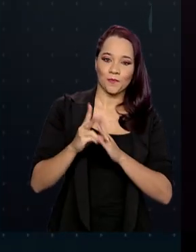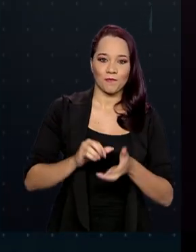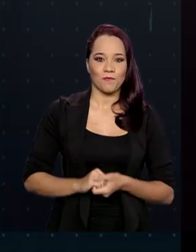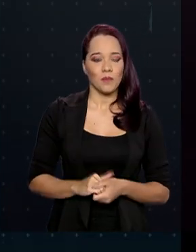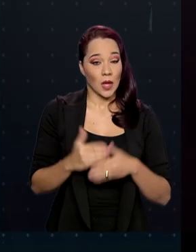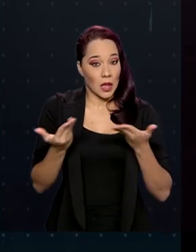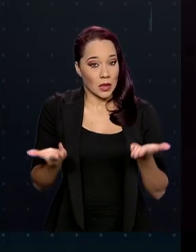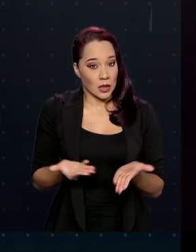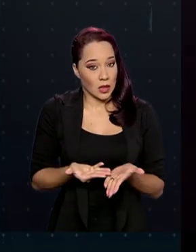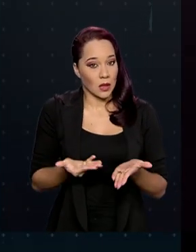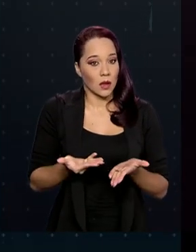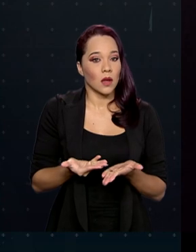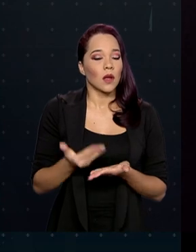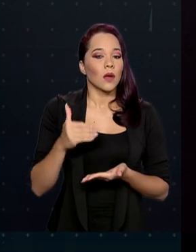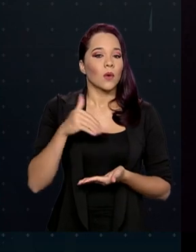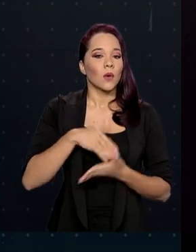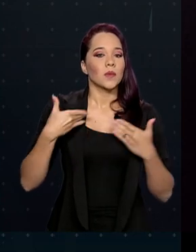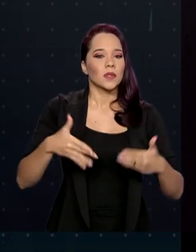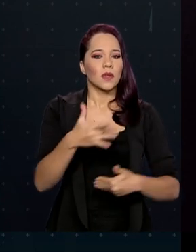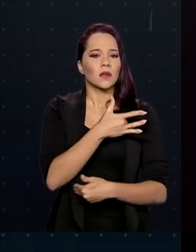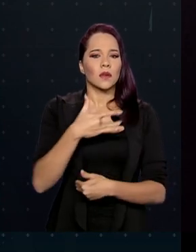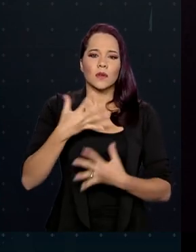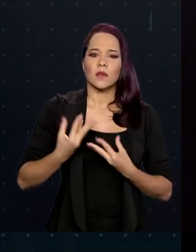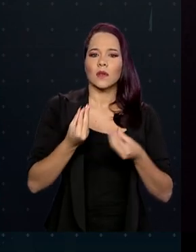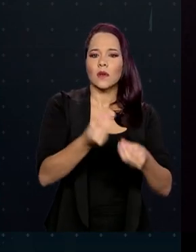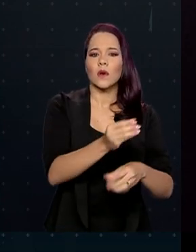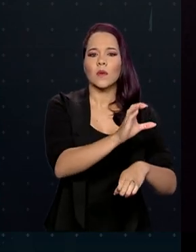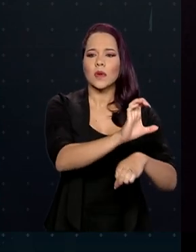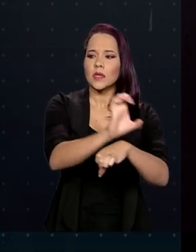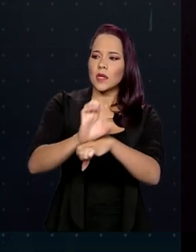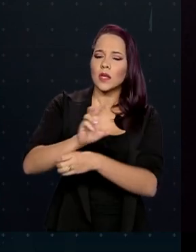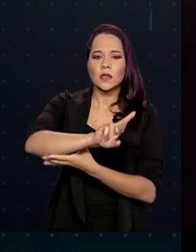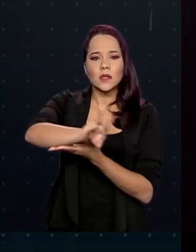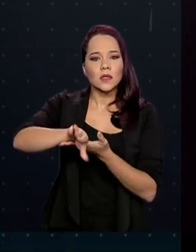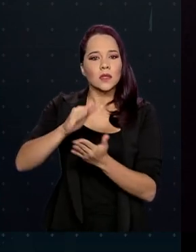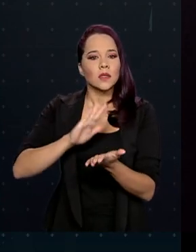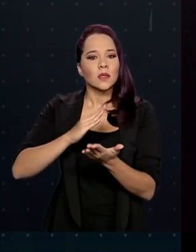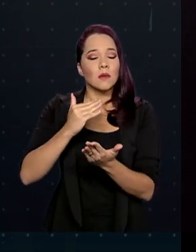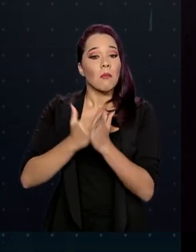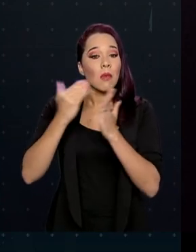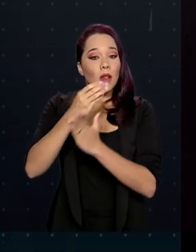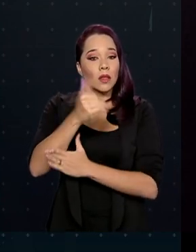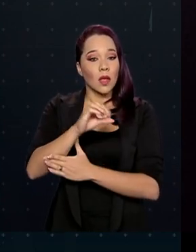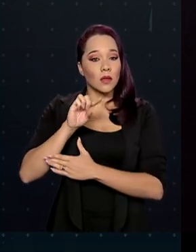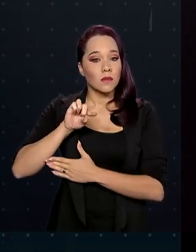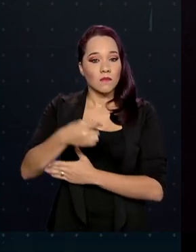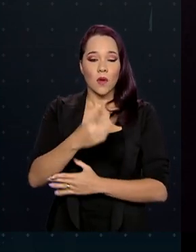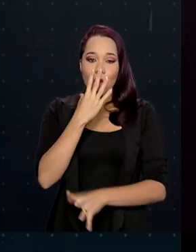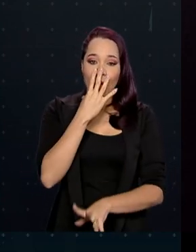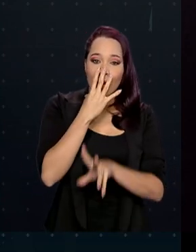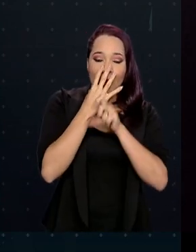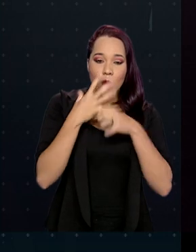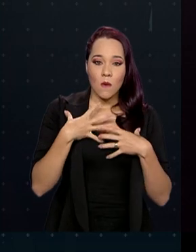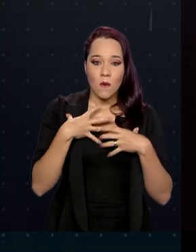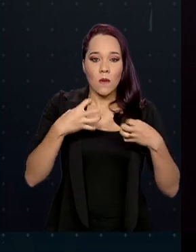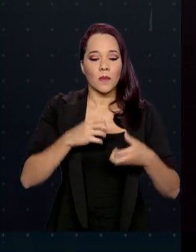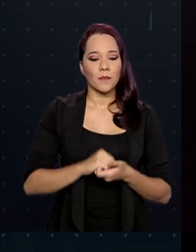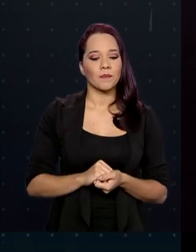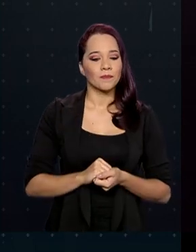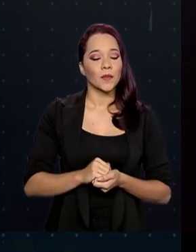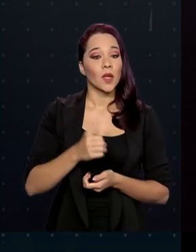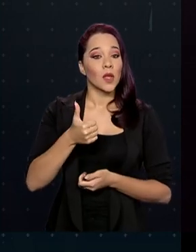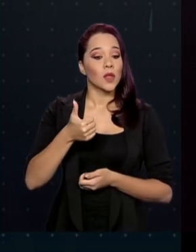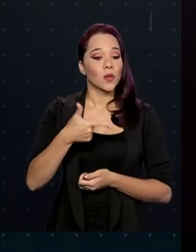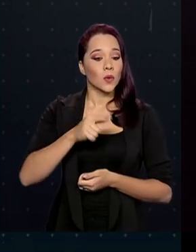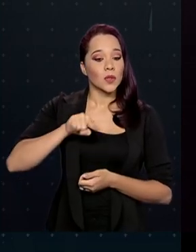agora, o Ministério da Saúde entregou aos estados mais de 10 mil ventiladores pulmonares, cerca de 12 mil